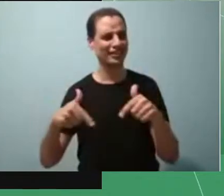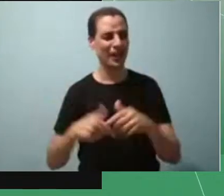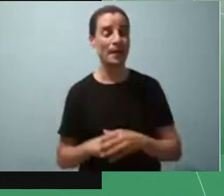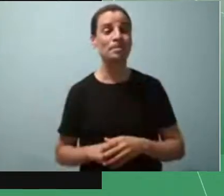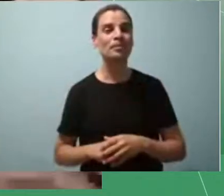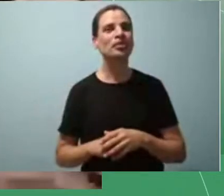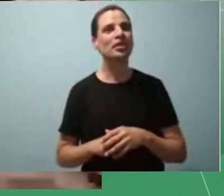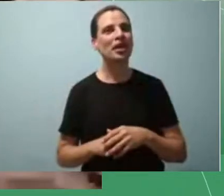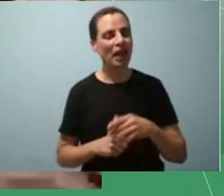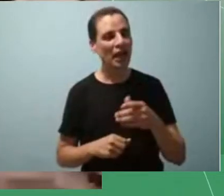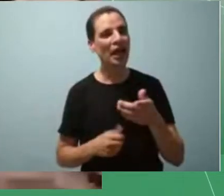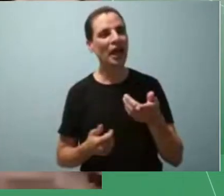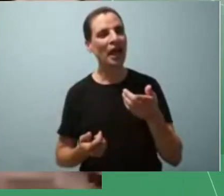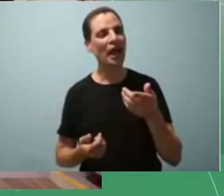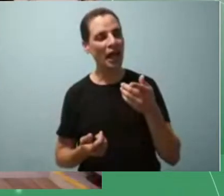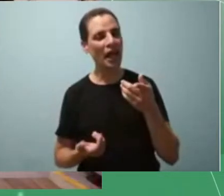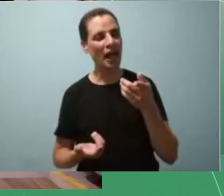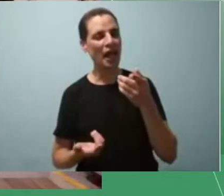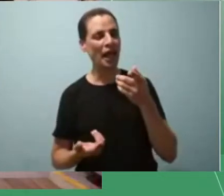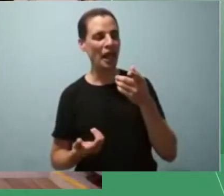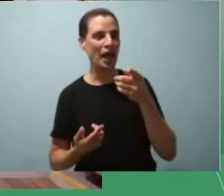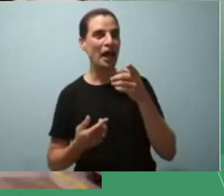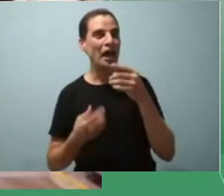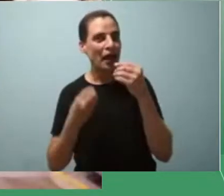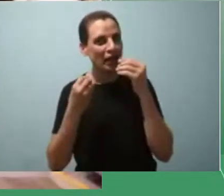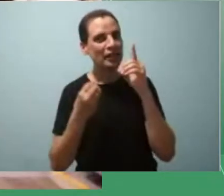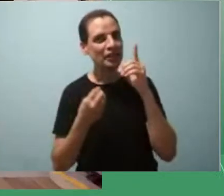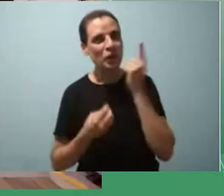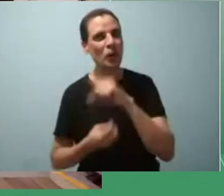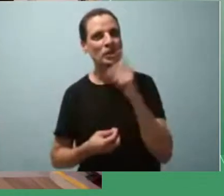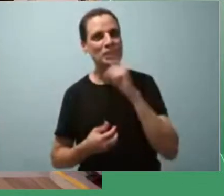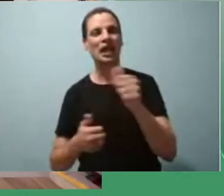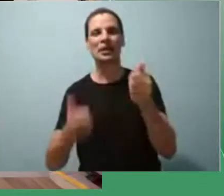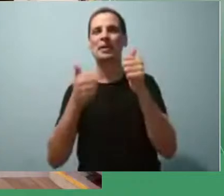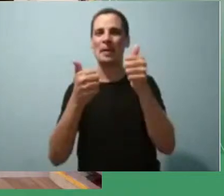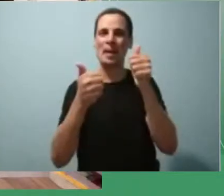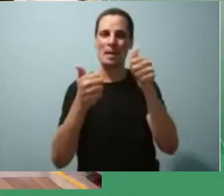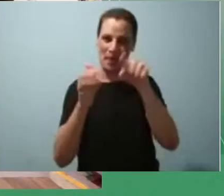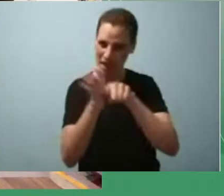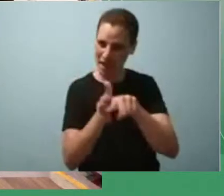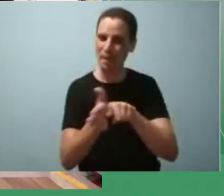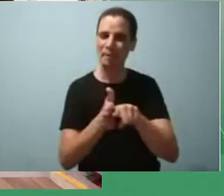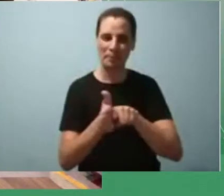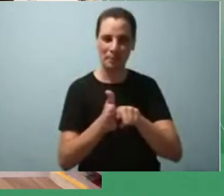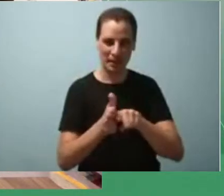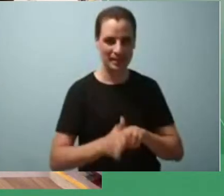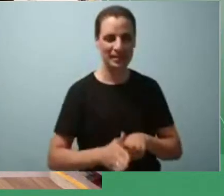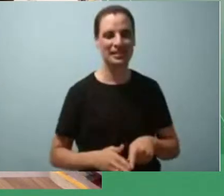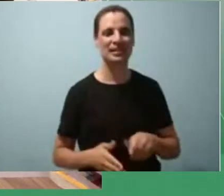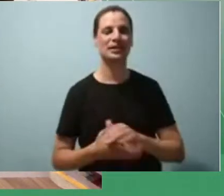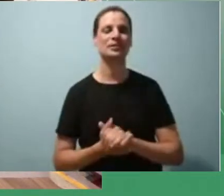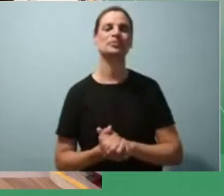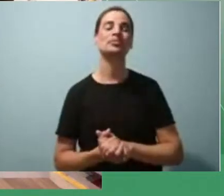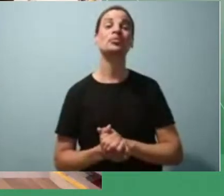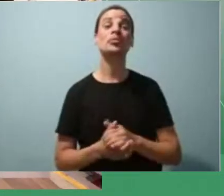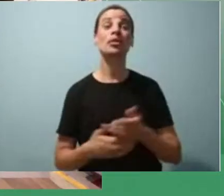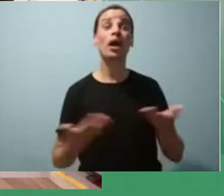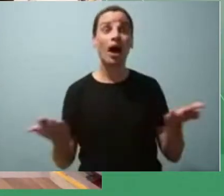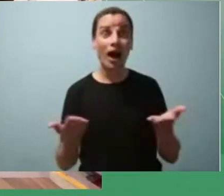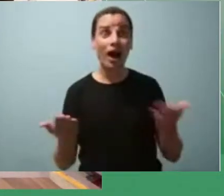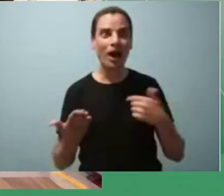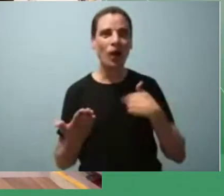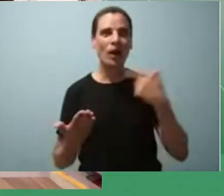sucesso na pesquisa tá bom então eu queria fazer alguns